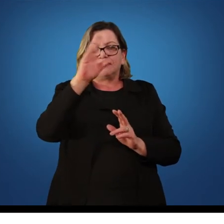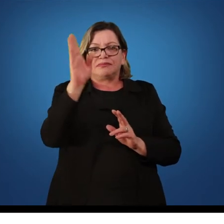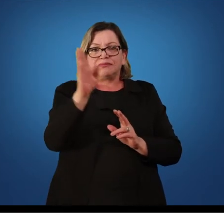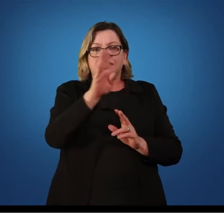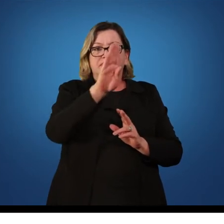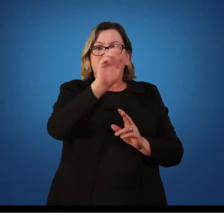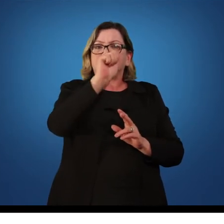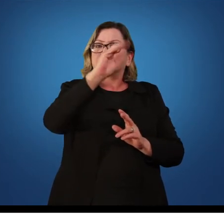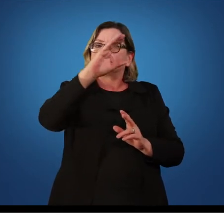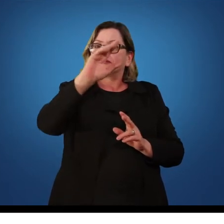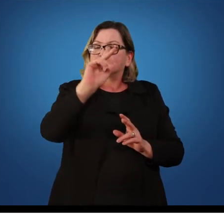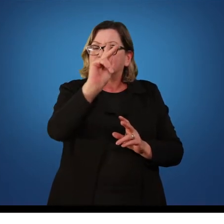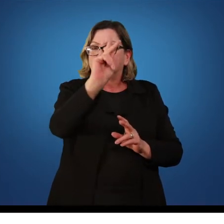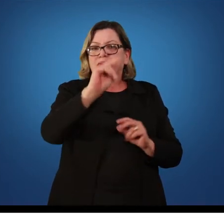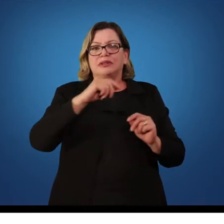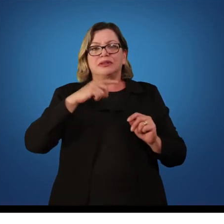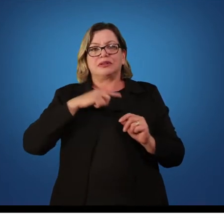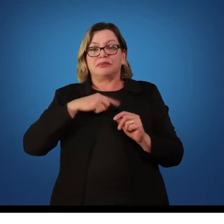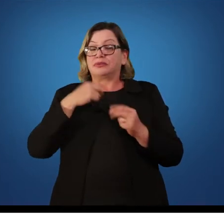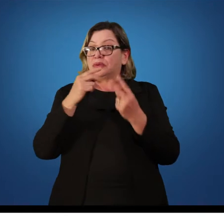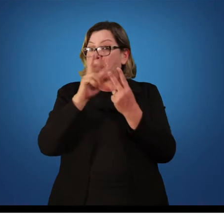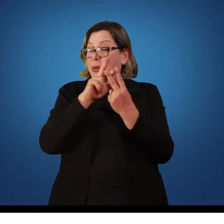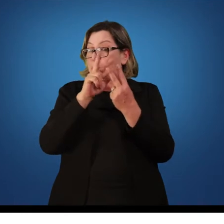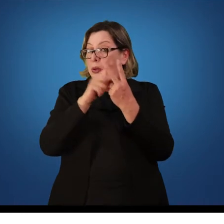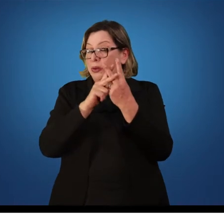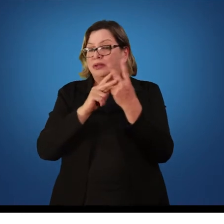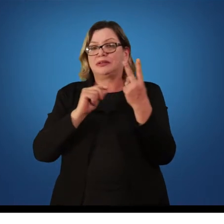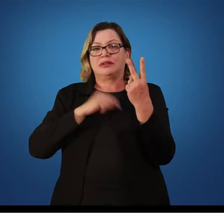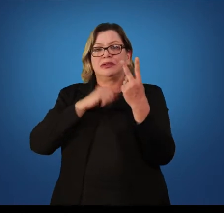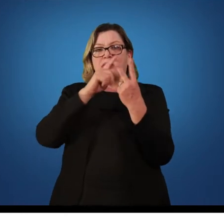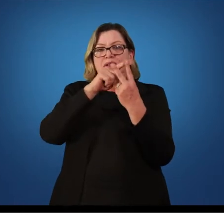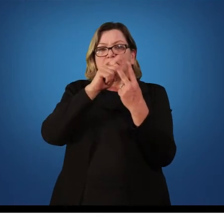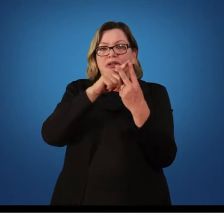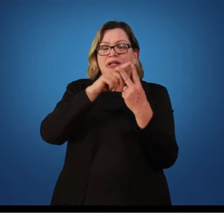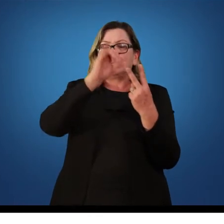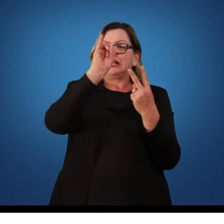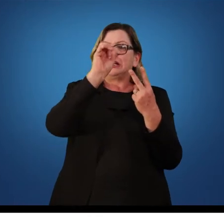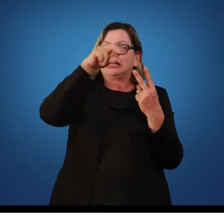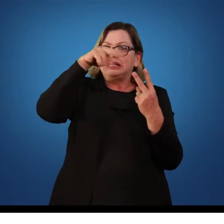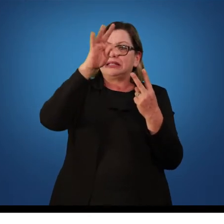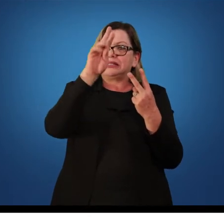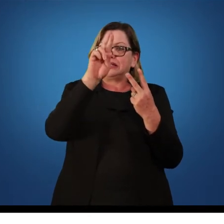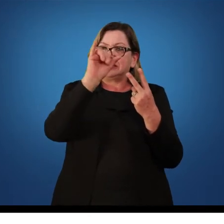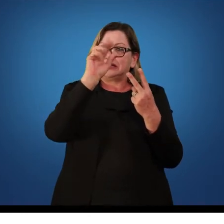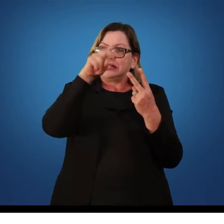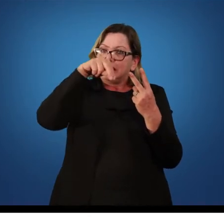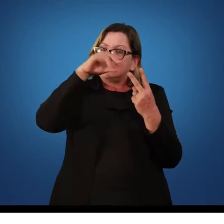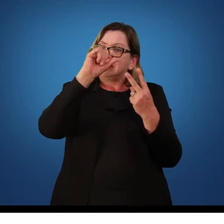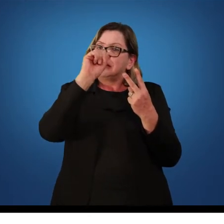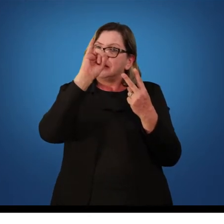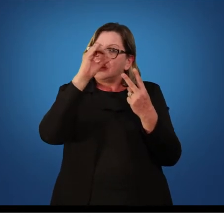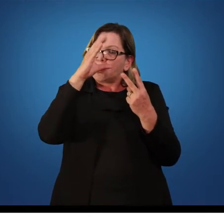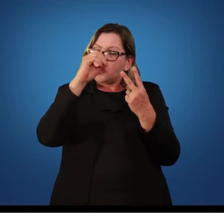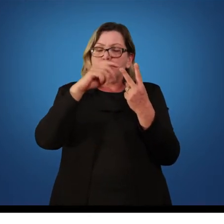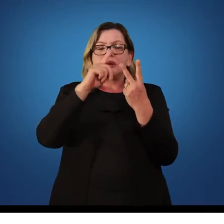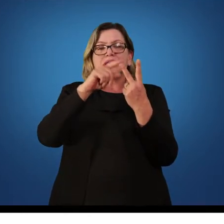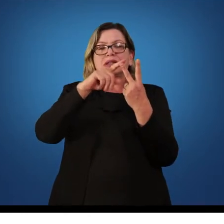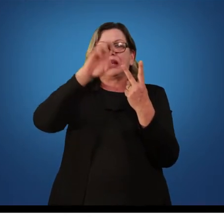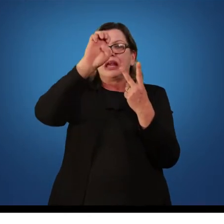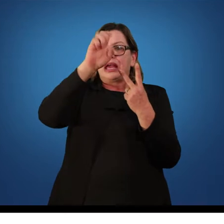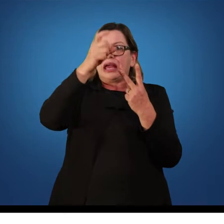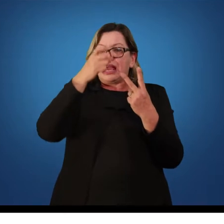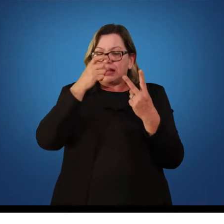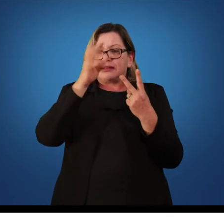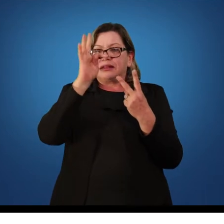Temos dois tipos de feedback. O feedback intrínseco e o feedback extrínseco. O feedback